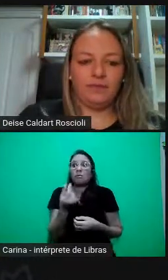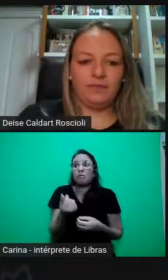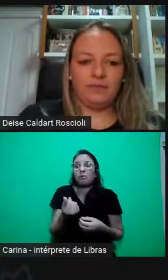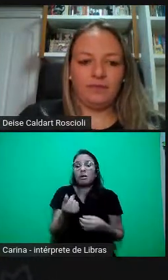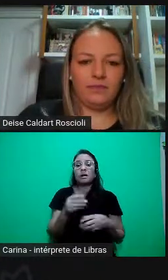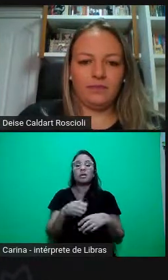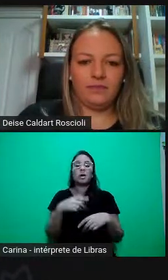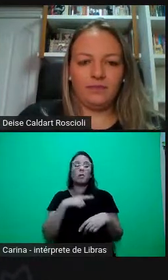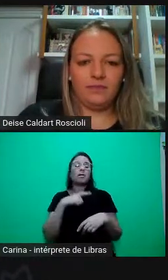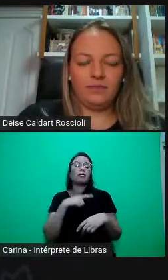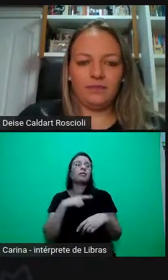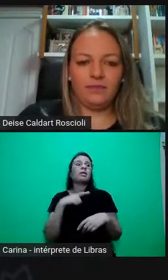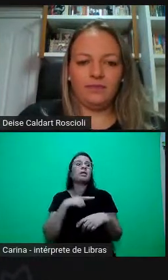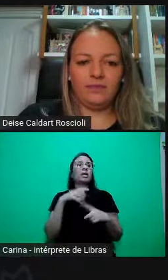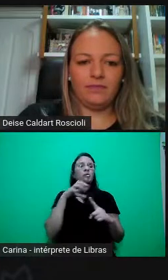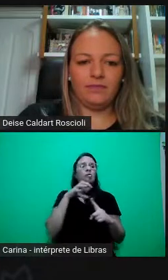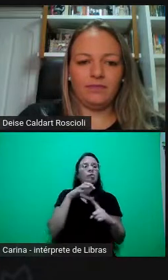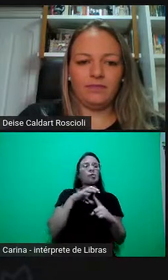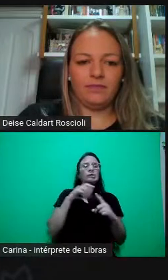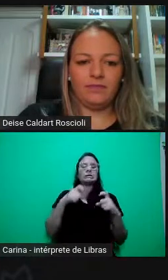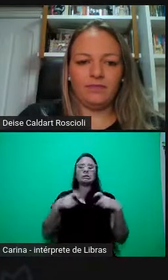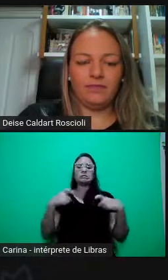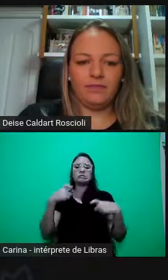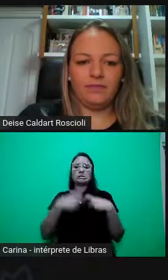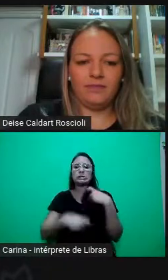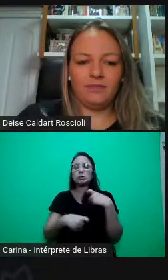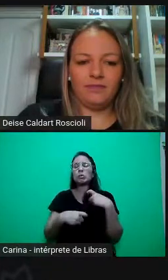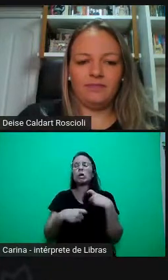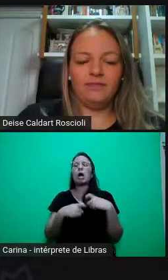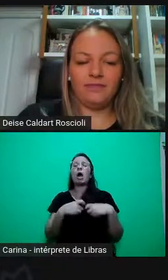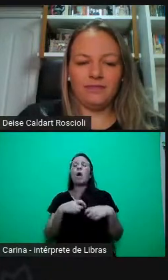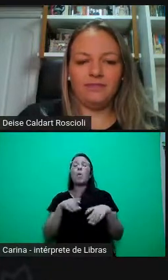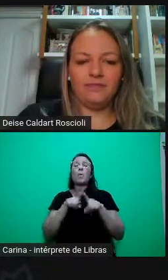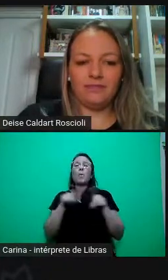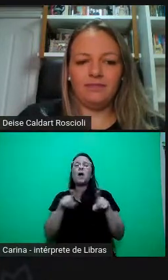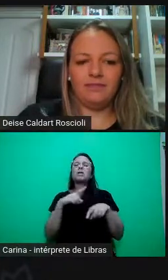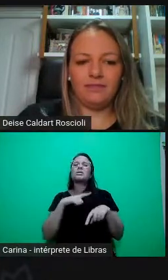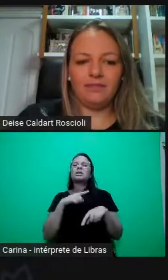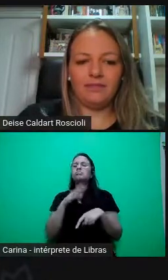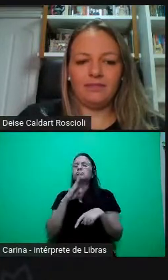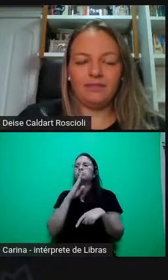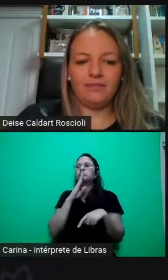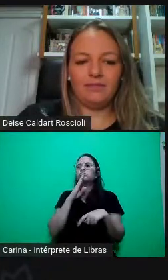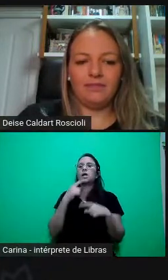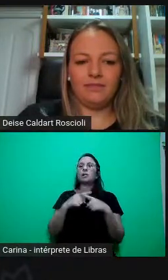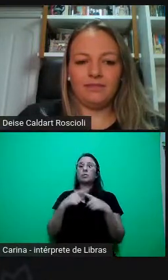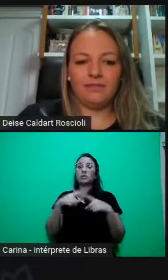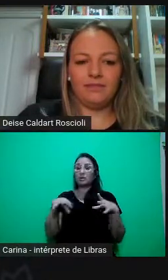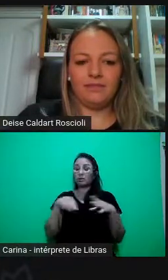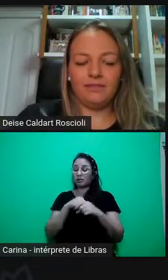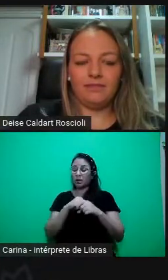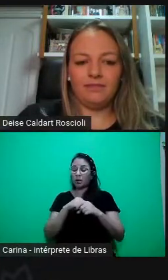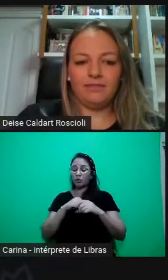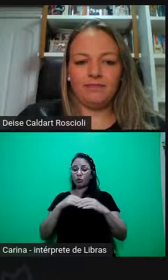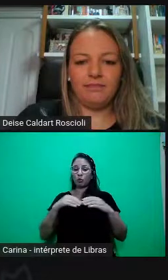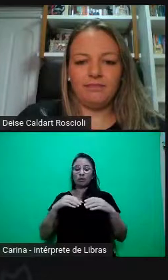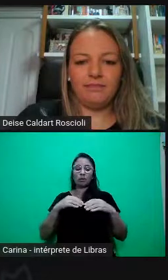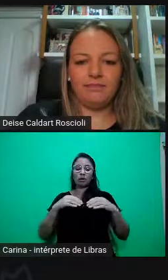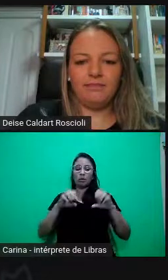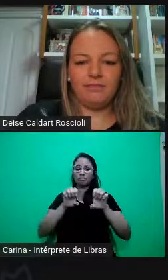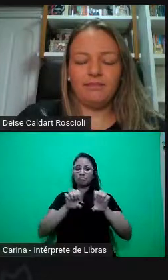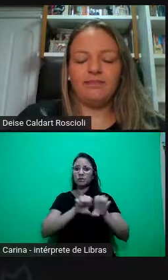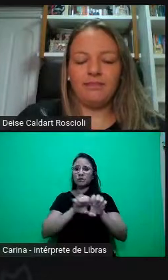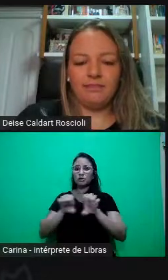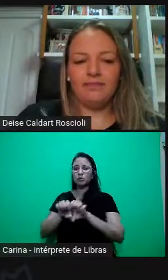o assédio heterossexual, e só que ela se silencia porque naquele momento dentro daquela estrutura de poder ela sabe que se ela se